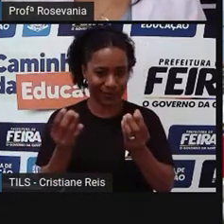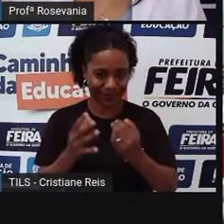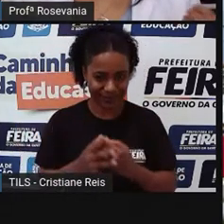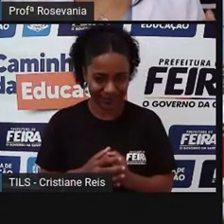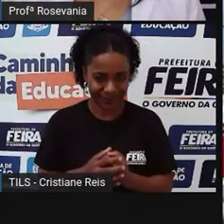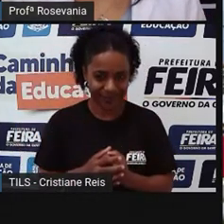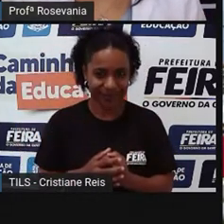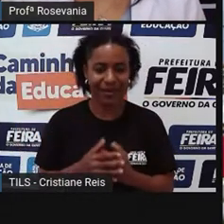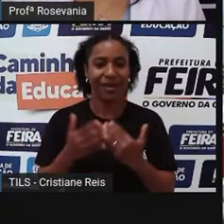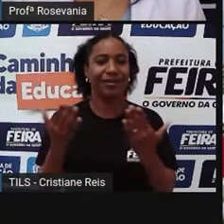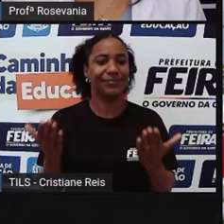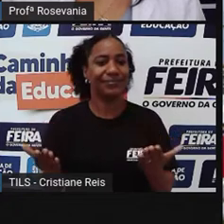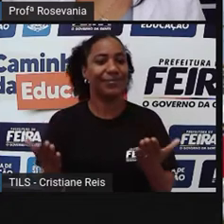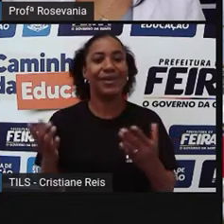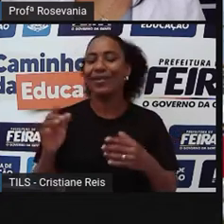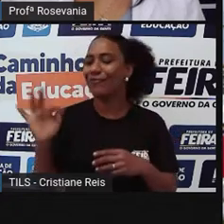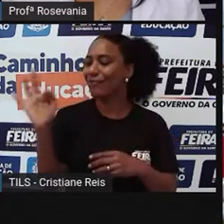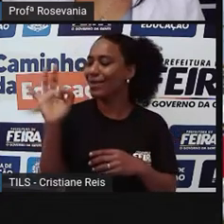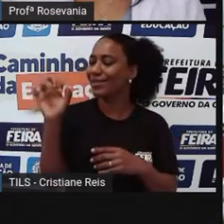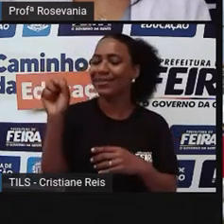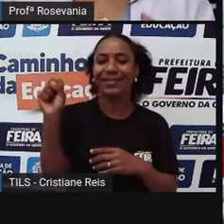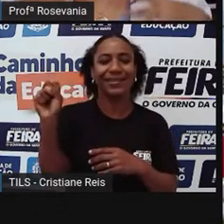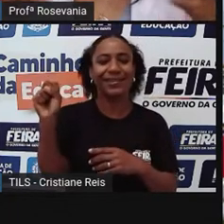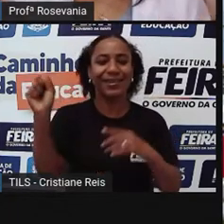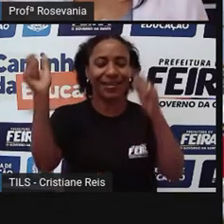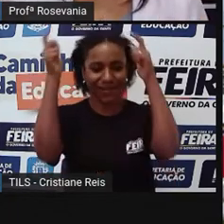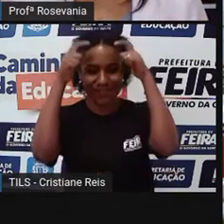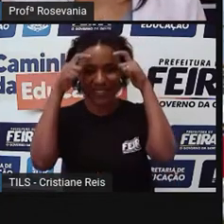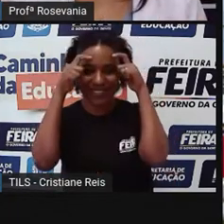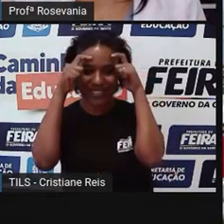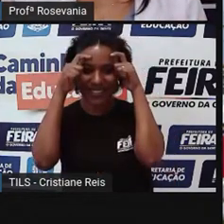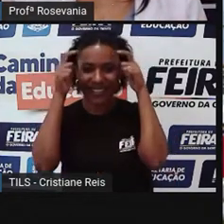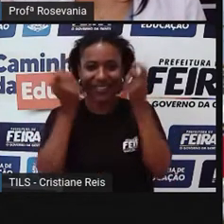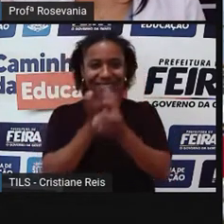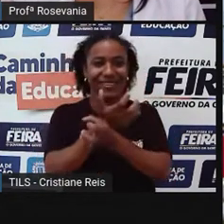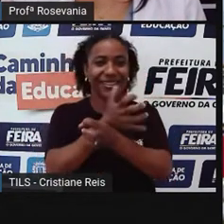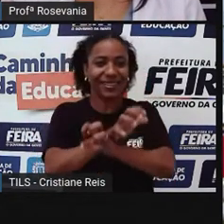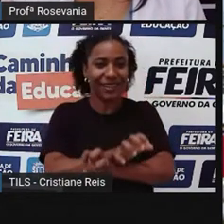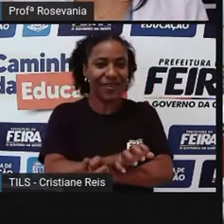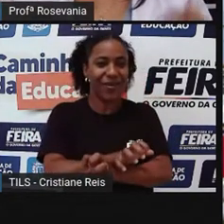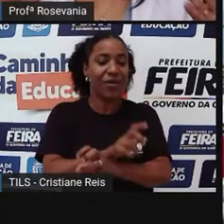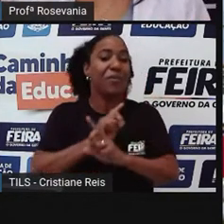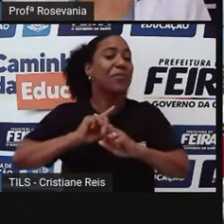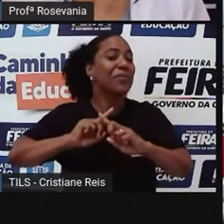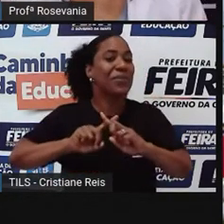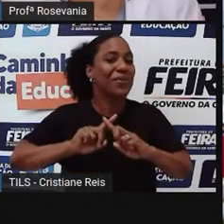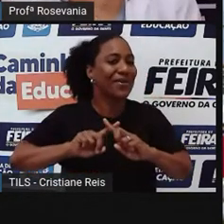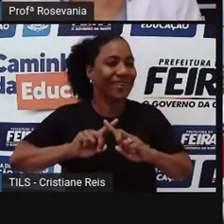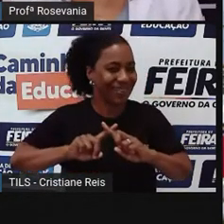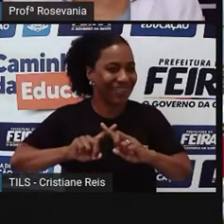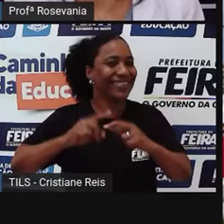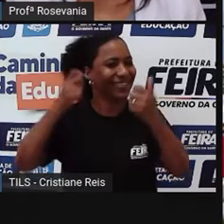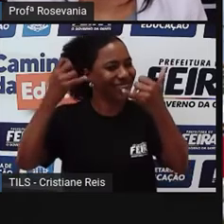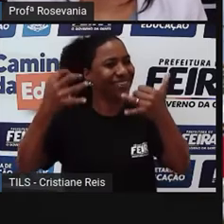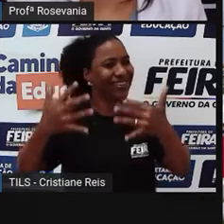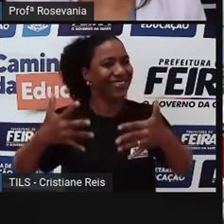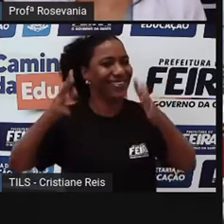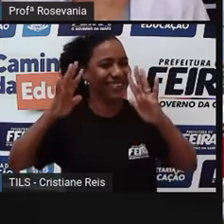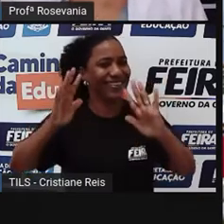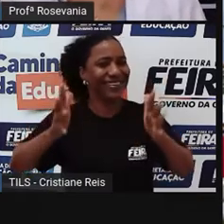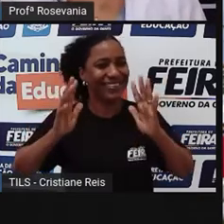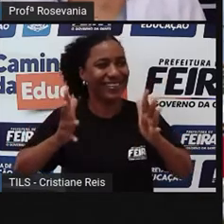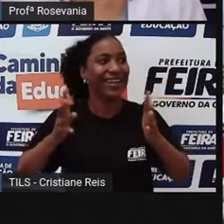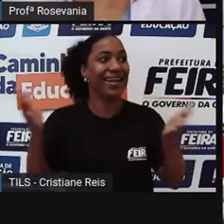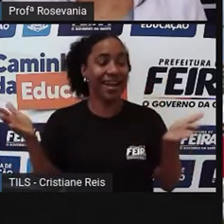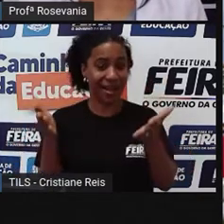né? Por que que ela recebeu esse nome de Princesinha do Sertão? Uma série de coisas que gente já sabe sobre a nossa cidade, e a gente vai completar os conhecimentos,